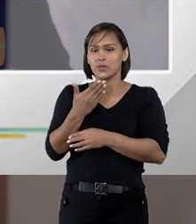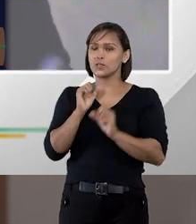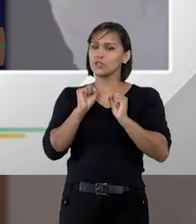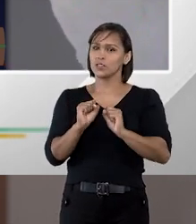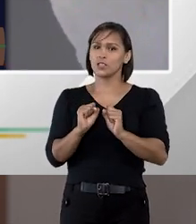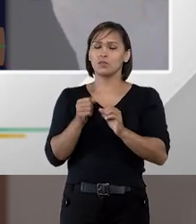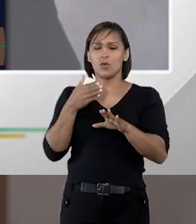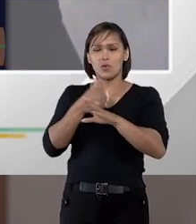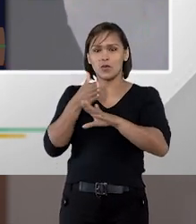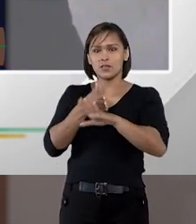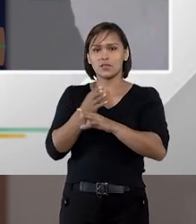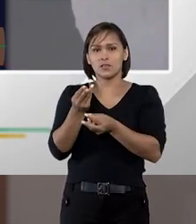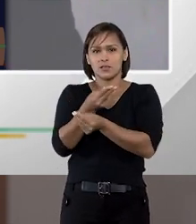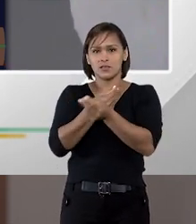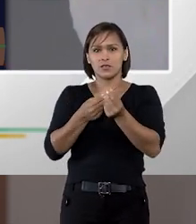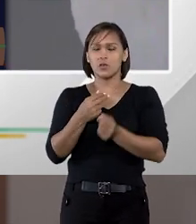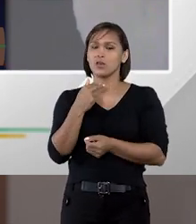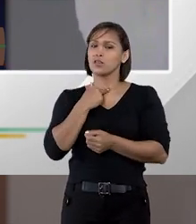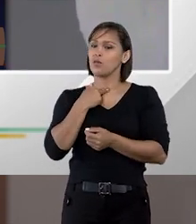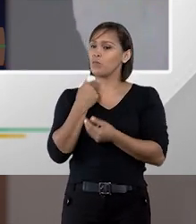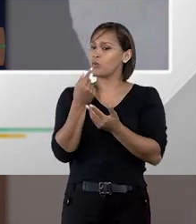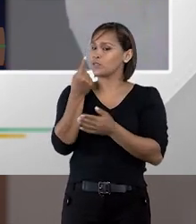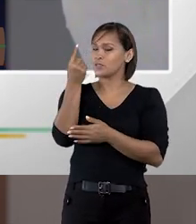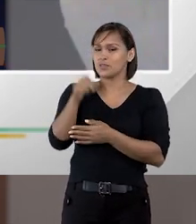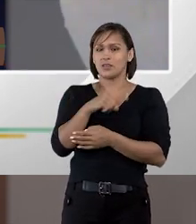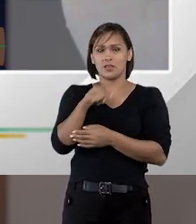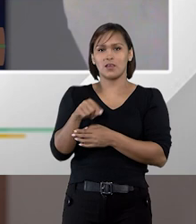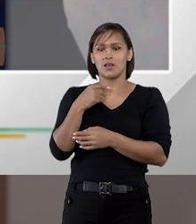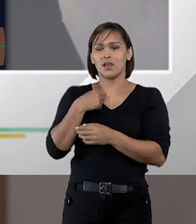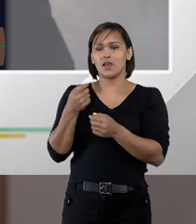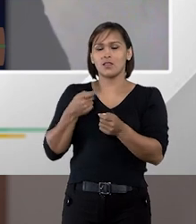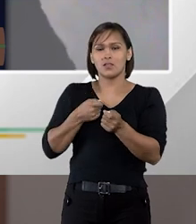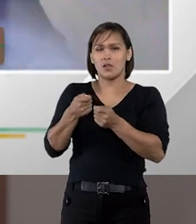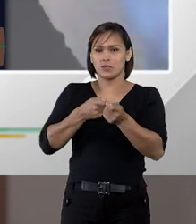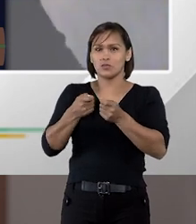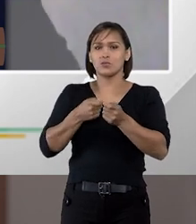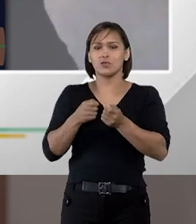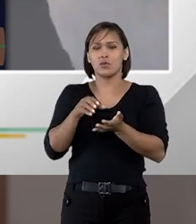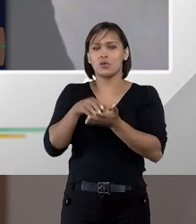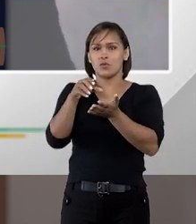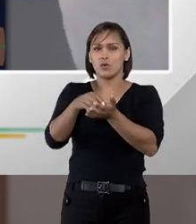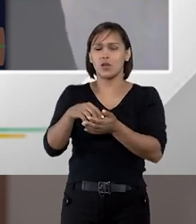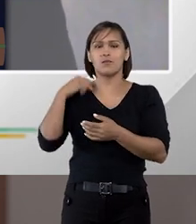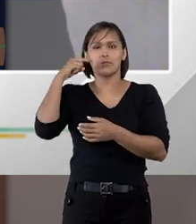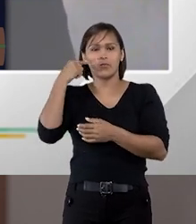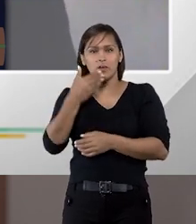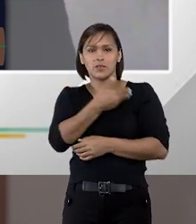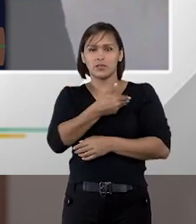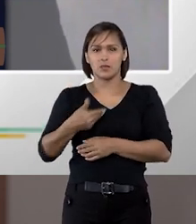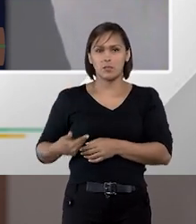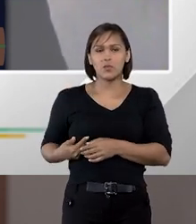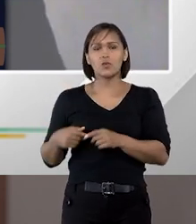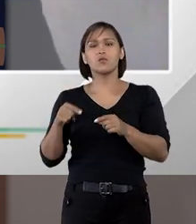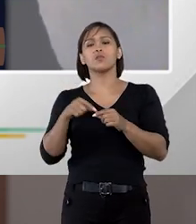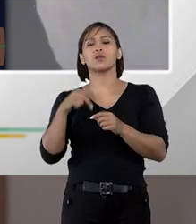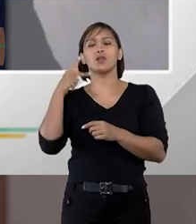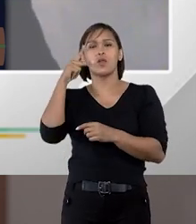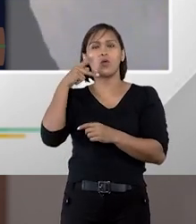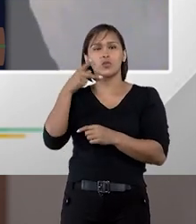solicitar o acesso a esse orçamento não pode ser negado aos órgãos de controle então aí advocacia pública